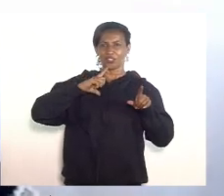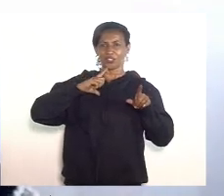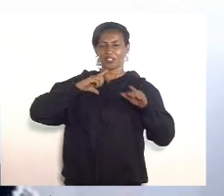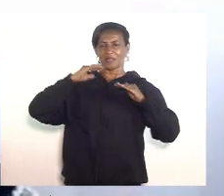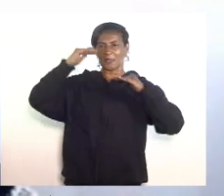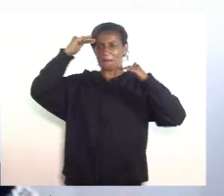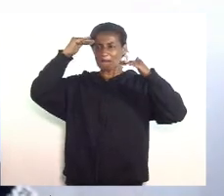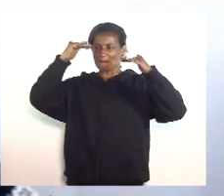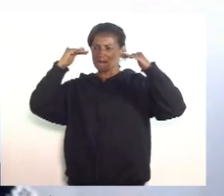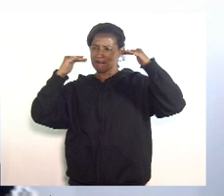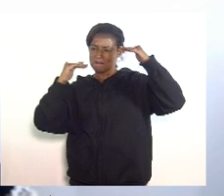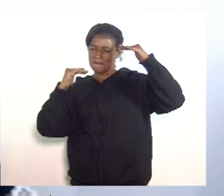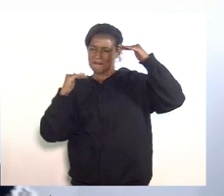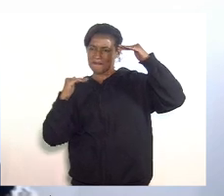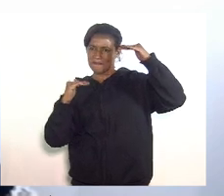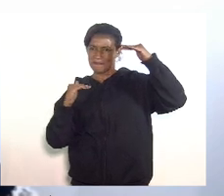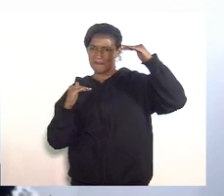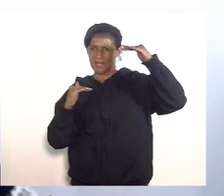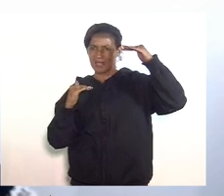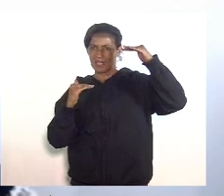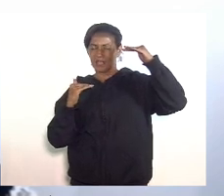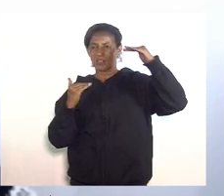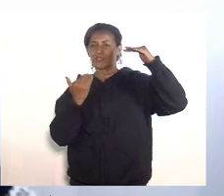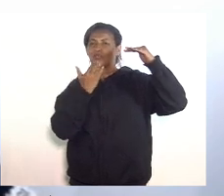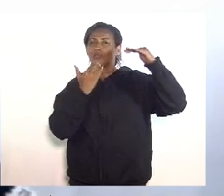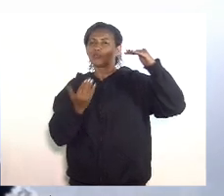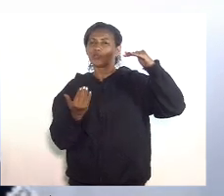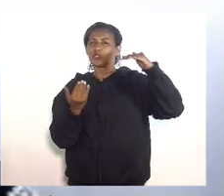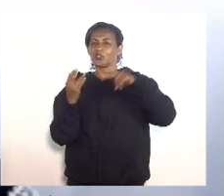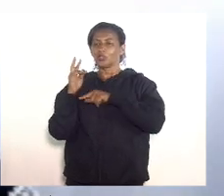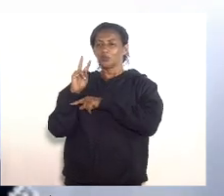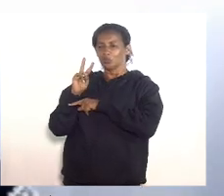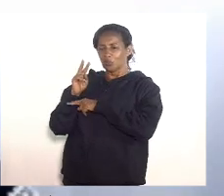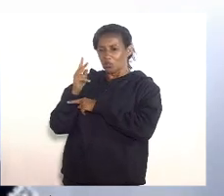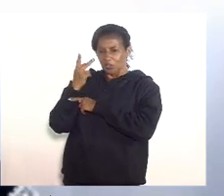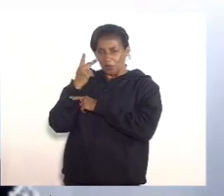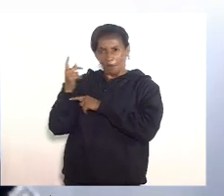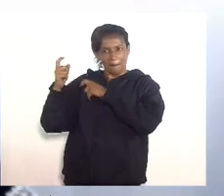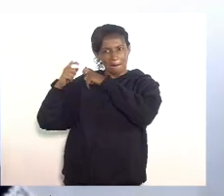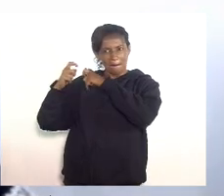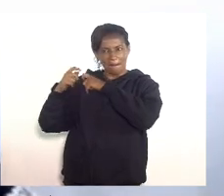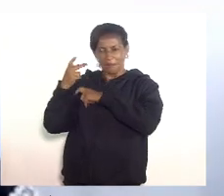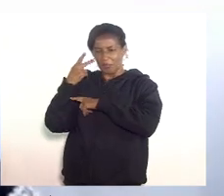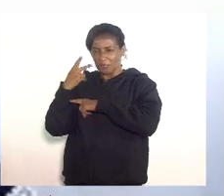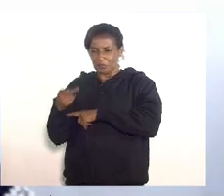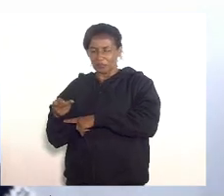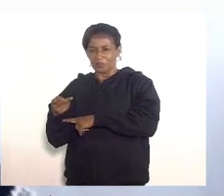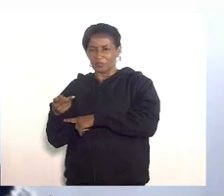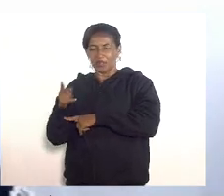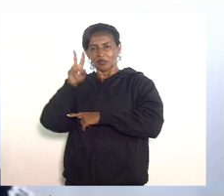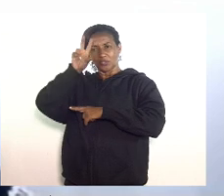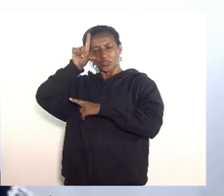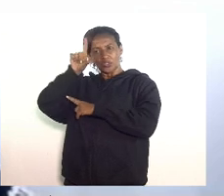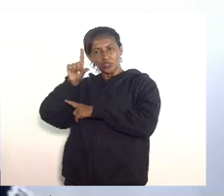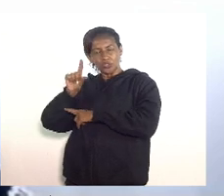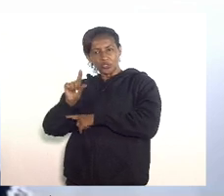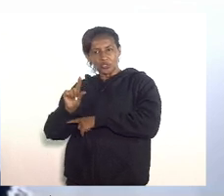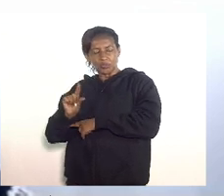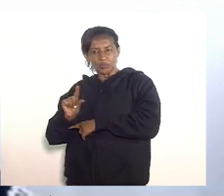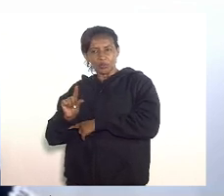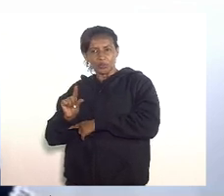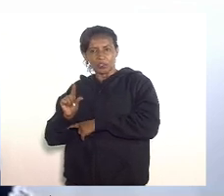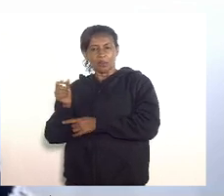solicitação de atendimento havia diminuído o número de atendimentos na rede